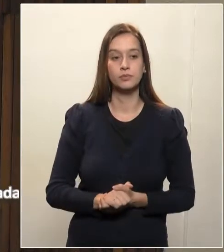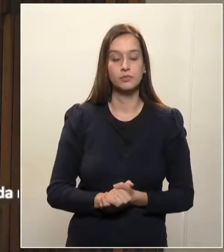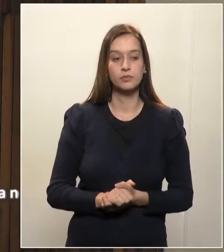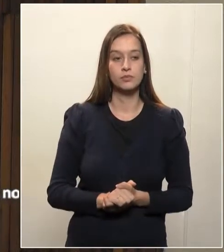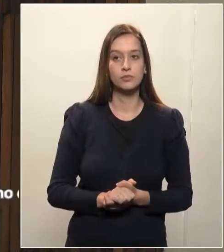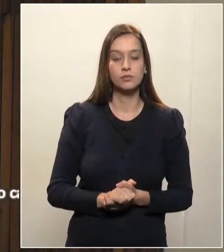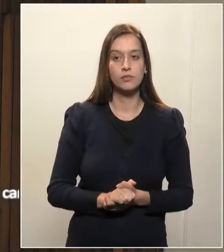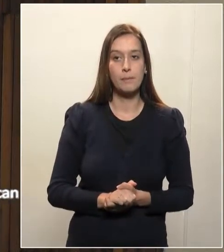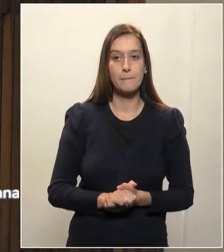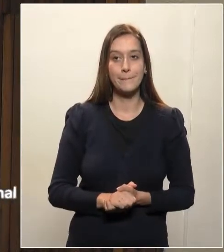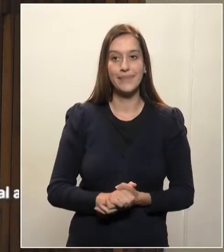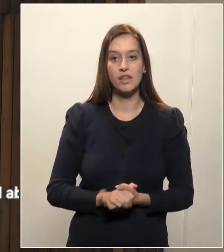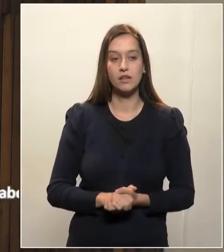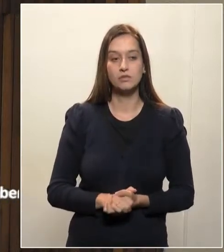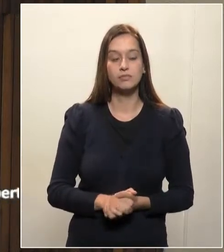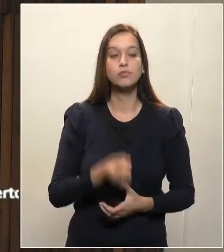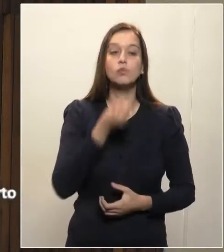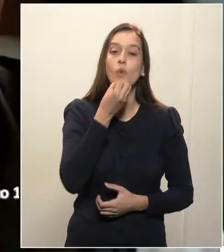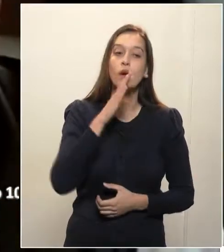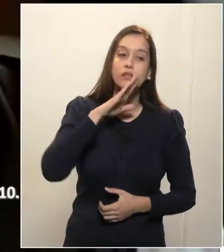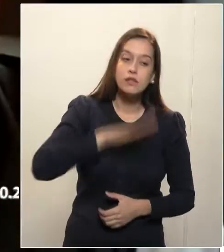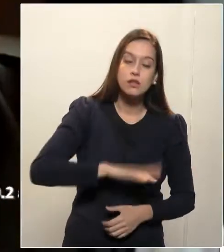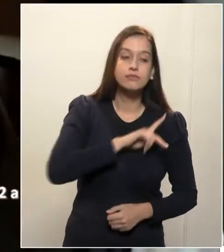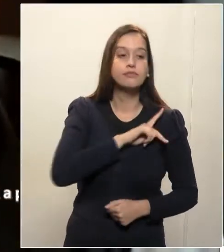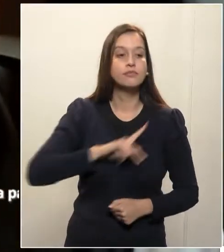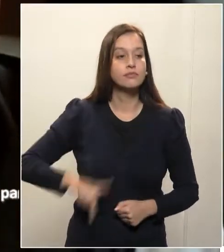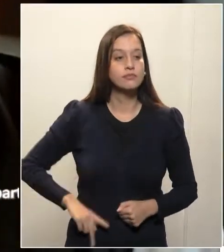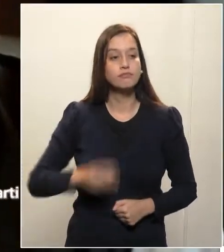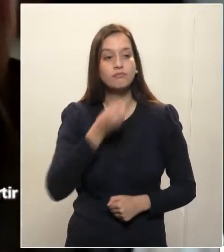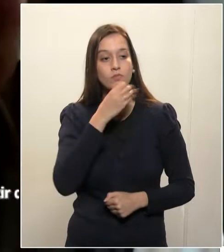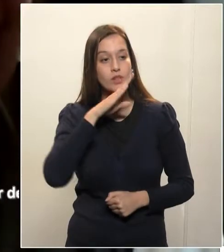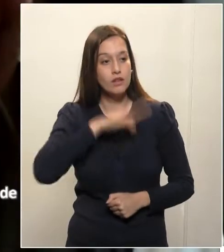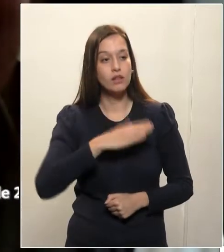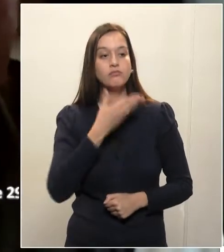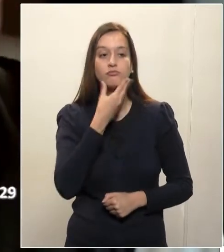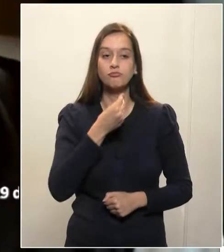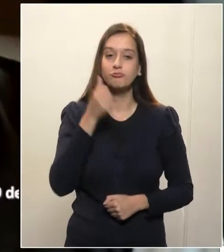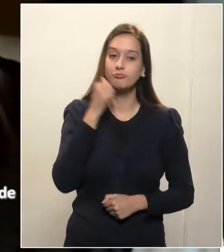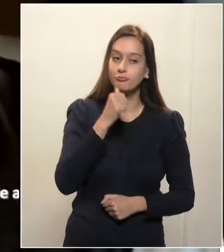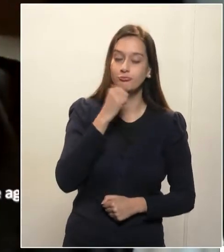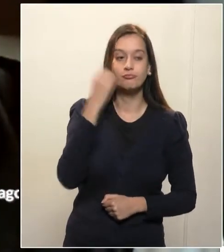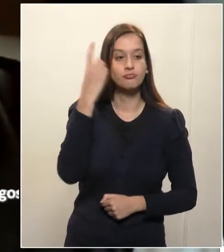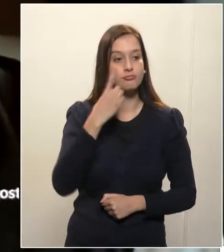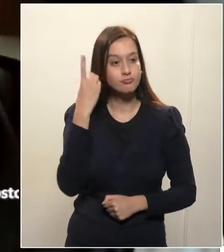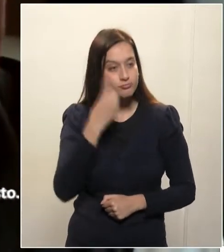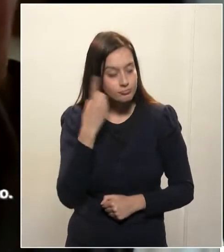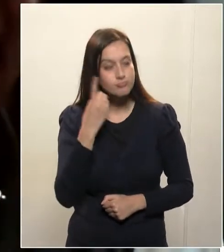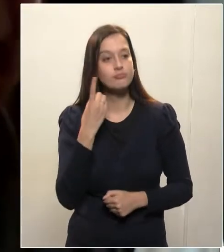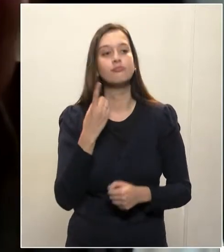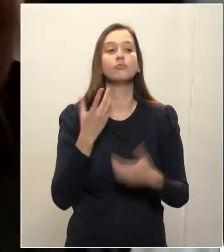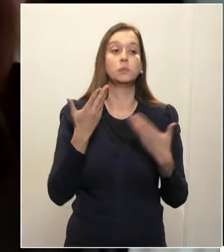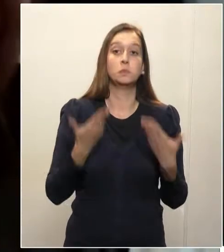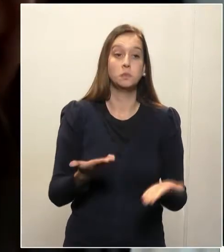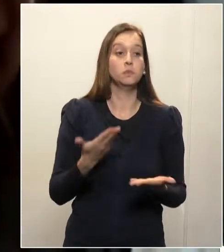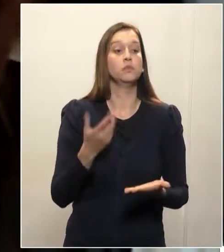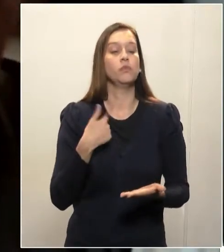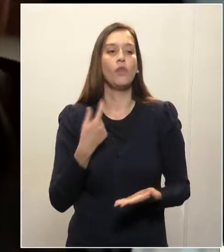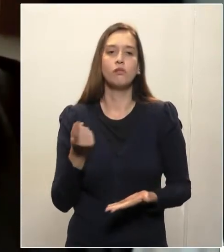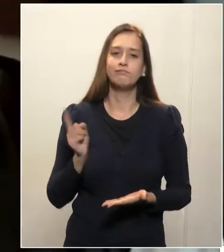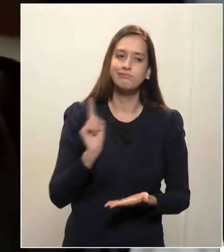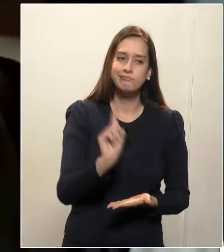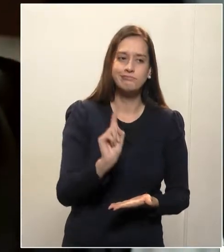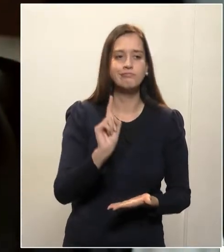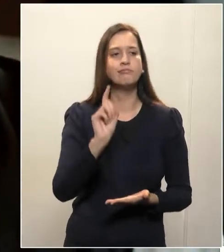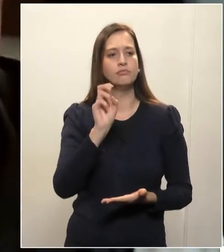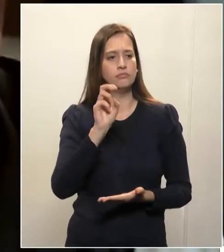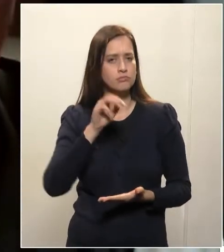Boa tarde, senhor presidente, boa tarde, senhores deputados, senhoras deputadas. Venho aqui hoje nos cinco minutos que temos para